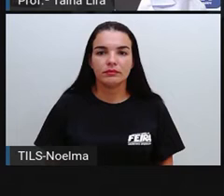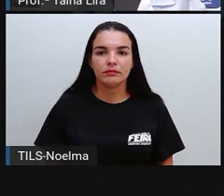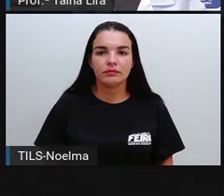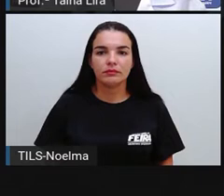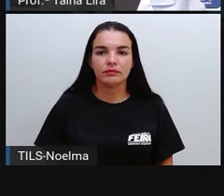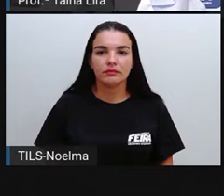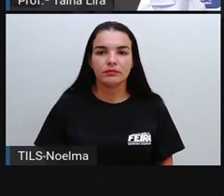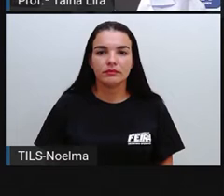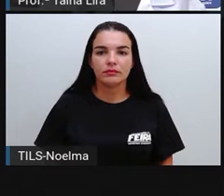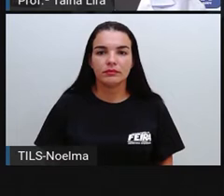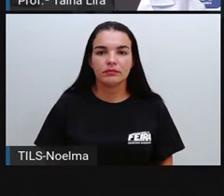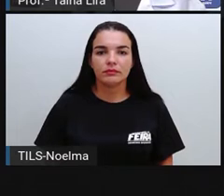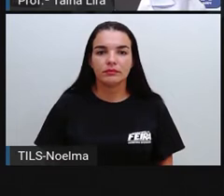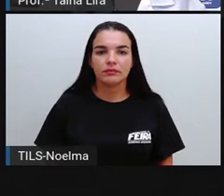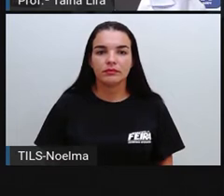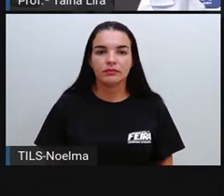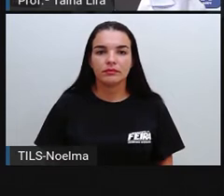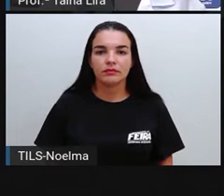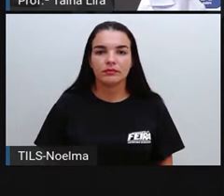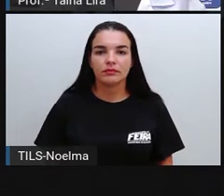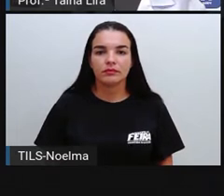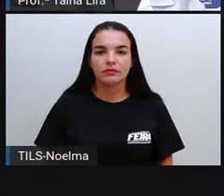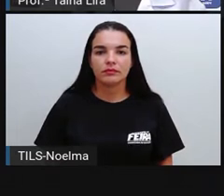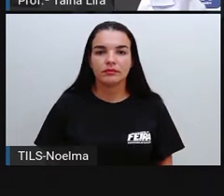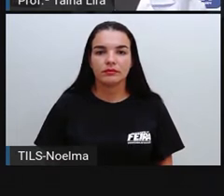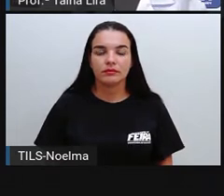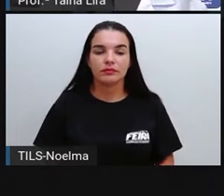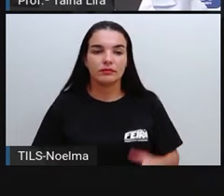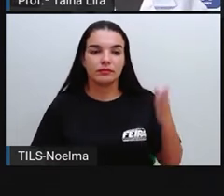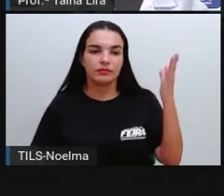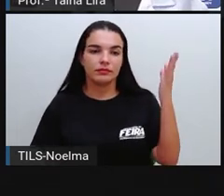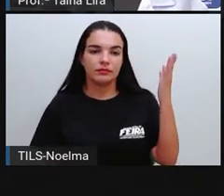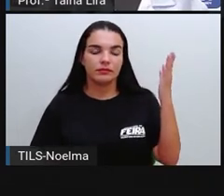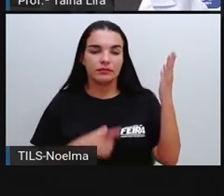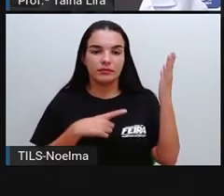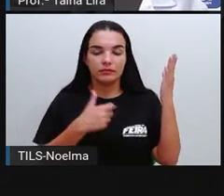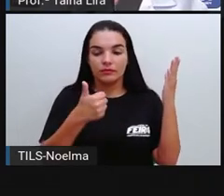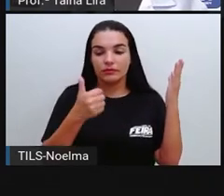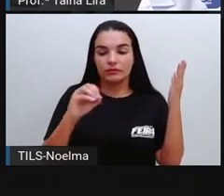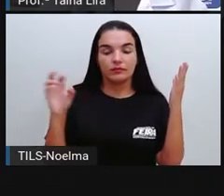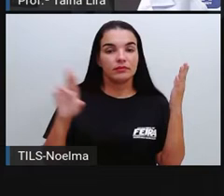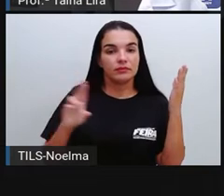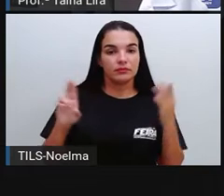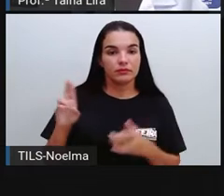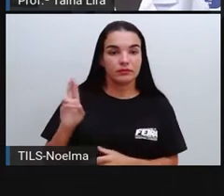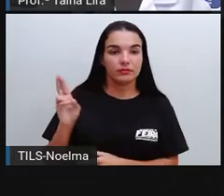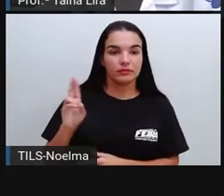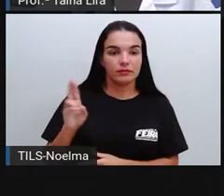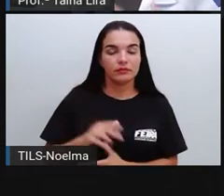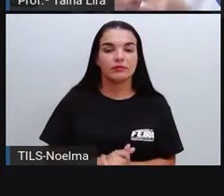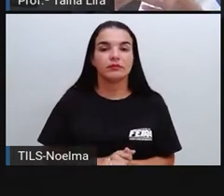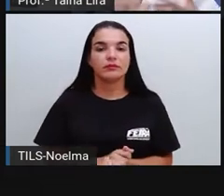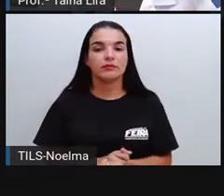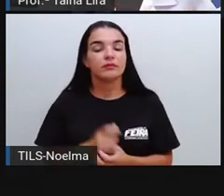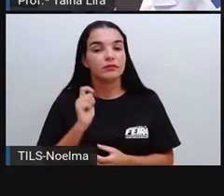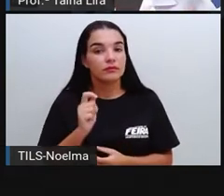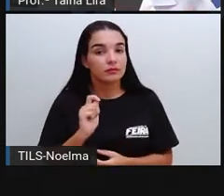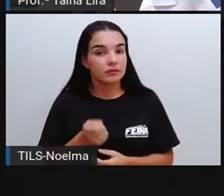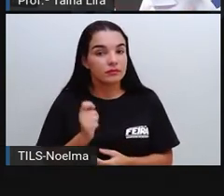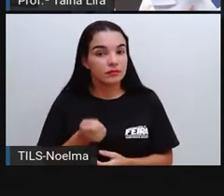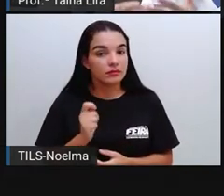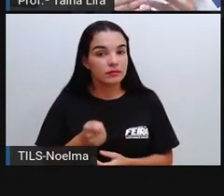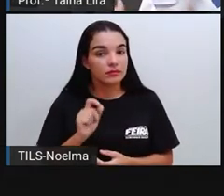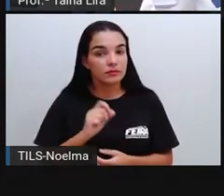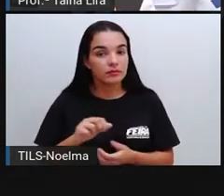a gente tem ali o sabão em pó que custa 10 reais, né? Então, a gente tem ali os 10 reais, que é o valor do